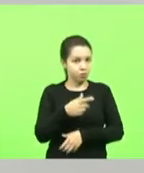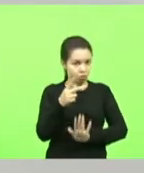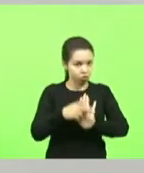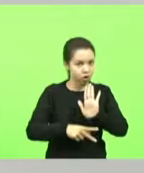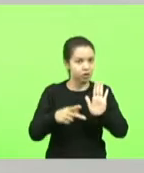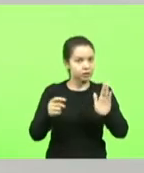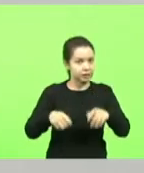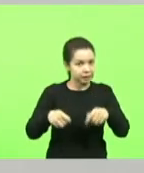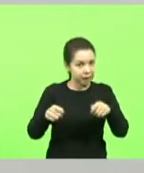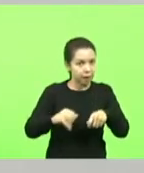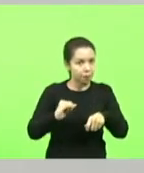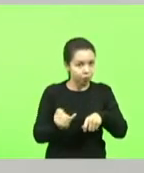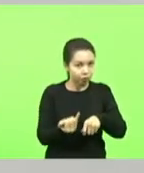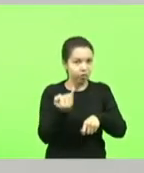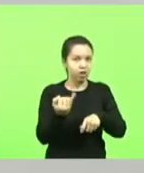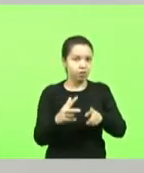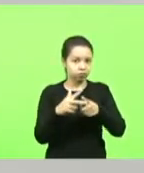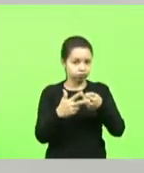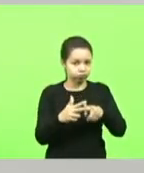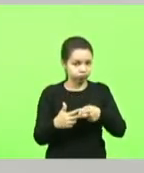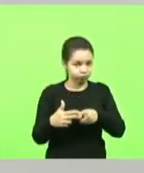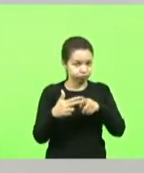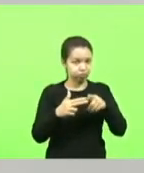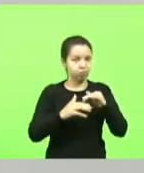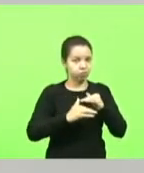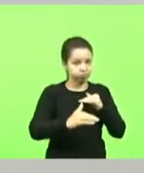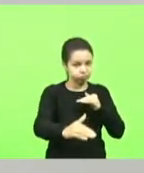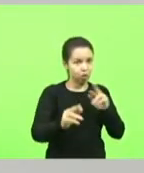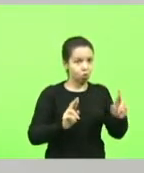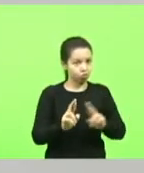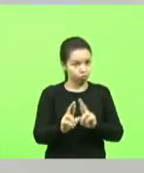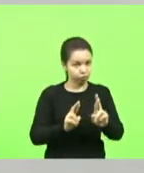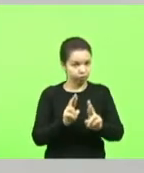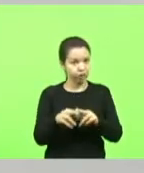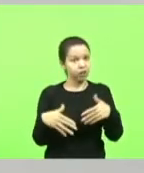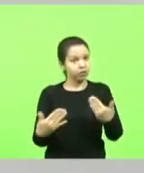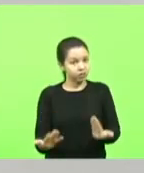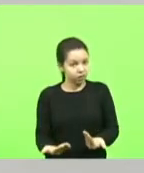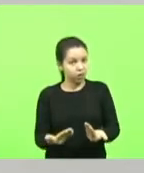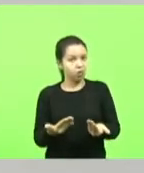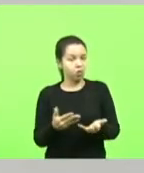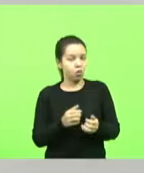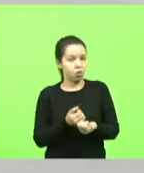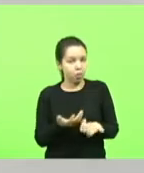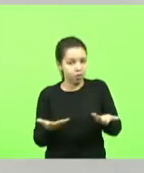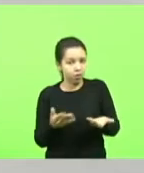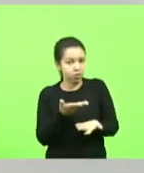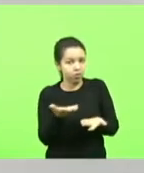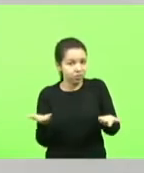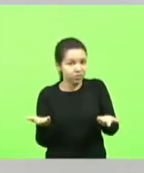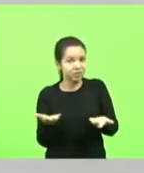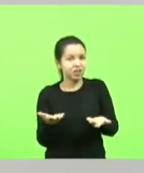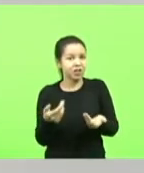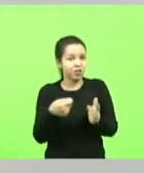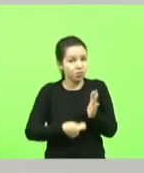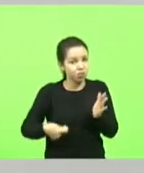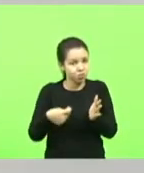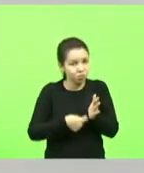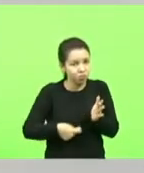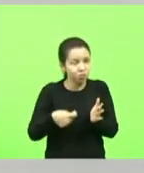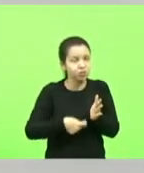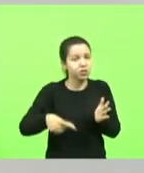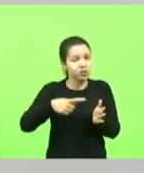revitalizar aquela obra então compartilho com Vossa Excelência dessa luta que nós temos